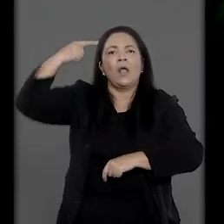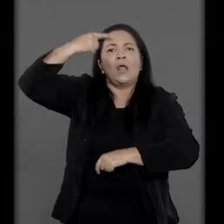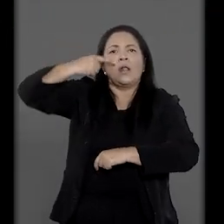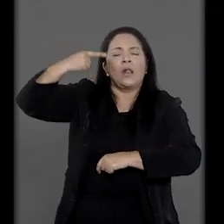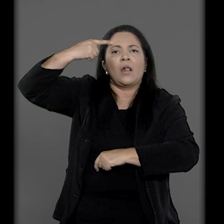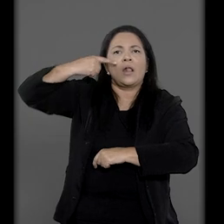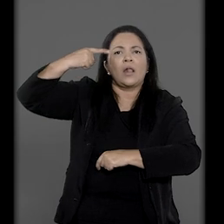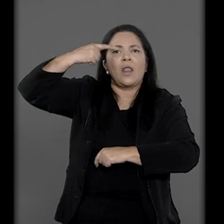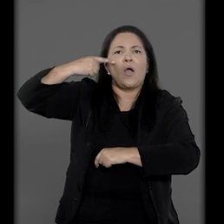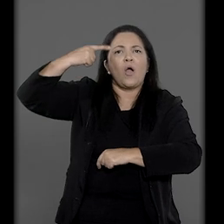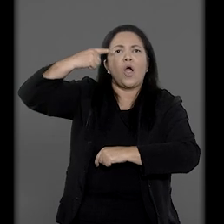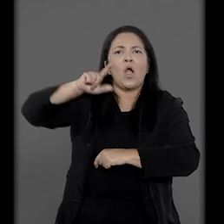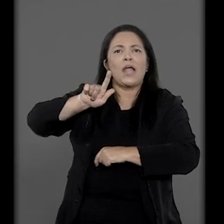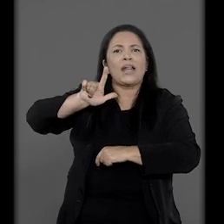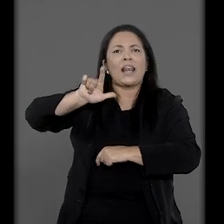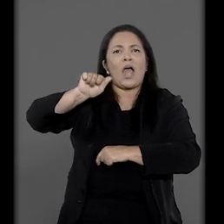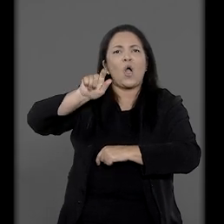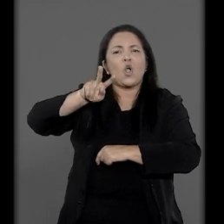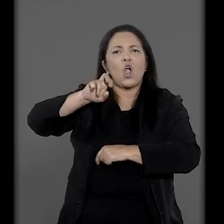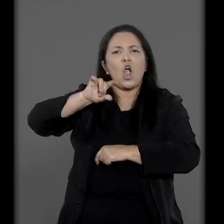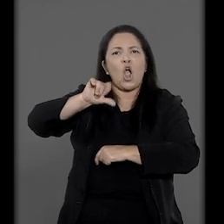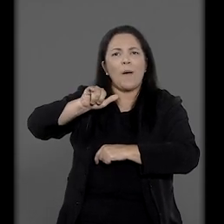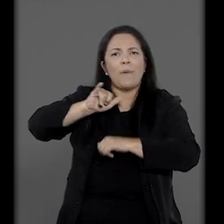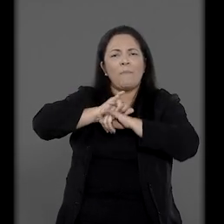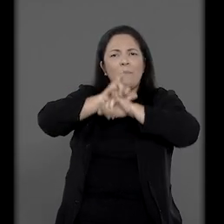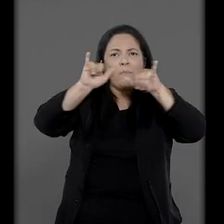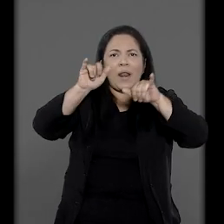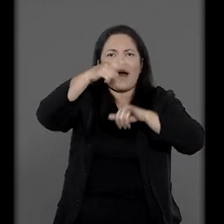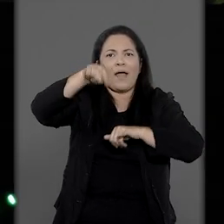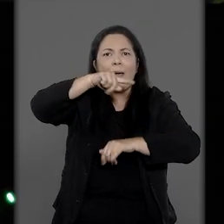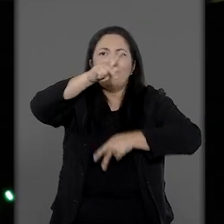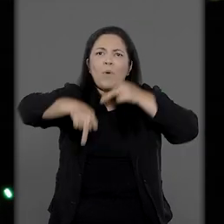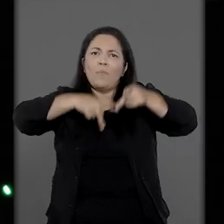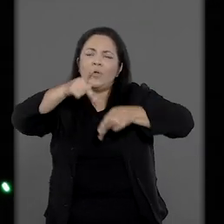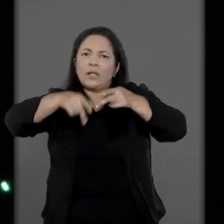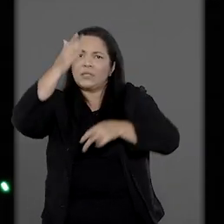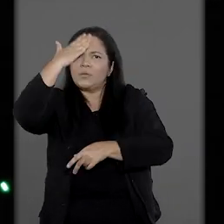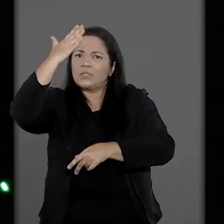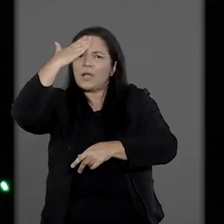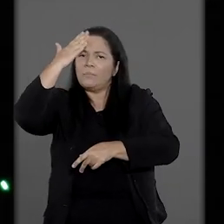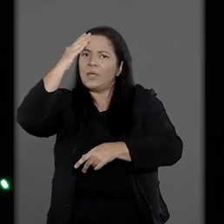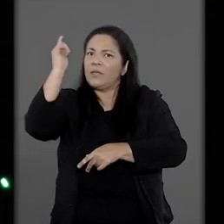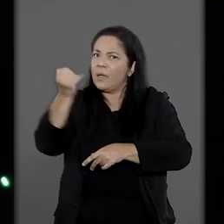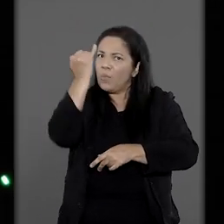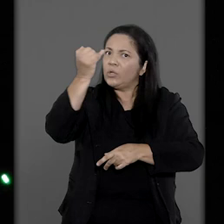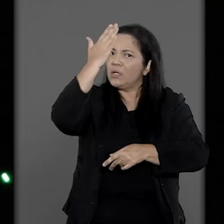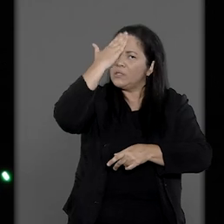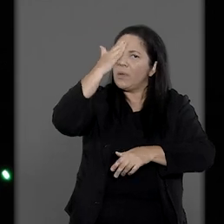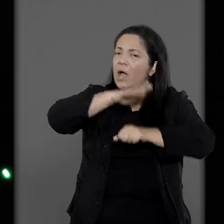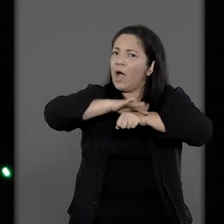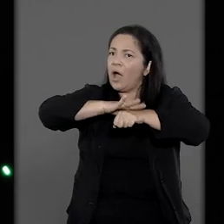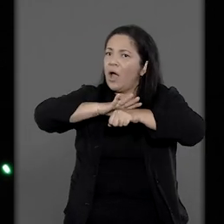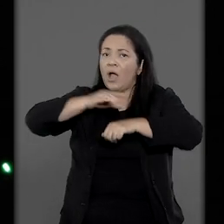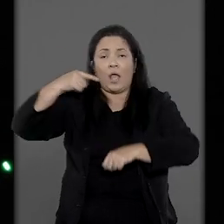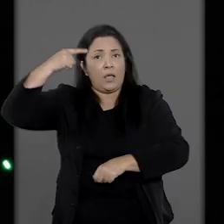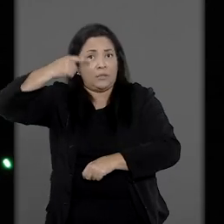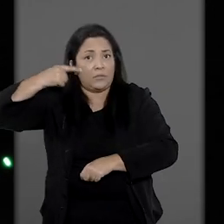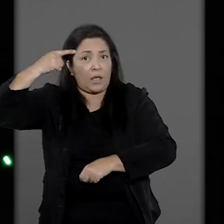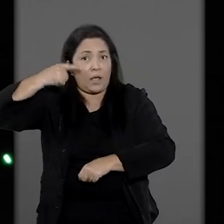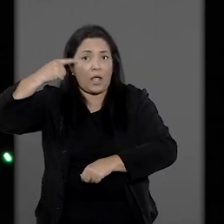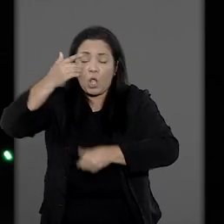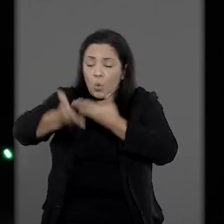Brasileiro de Oftalmologia. O objetivo é conscientizar a população sobre o tema e incentivar o